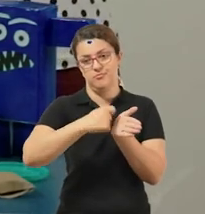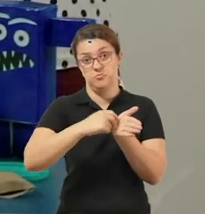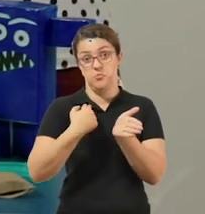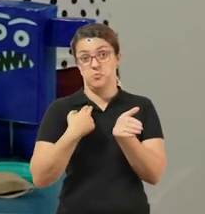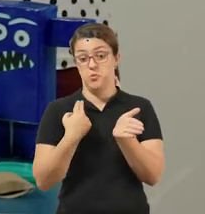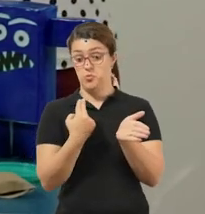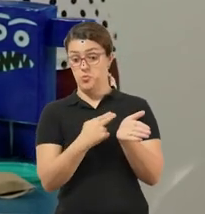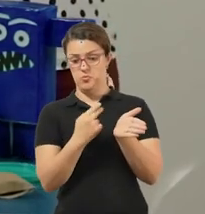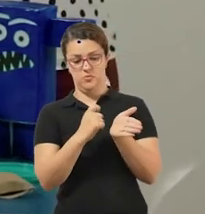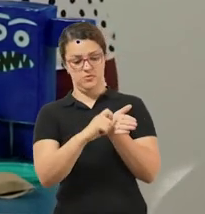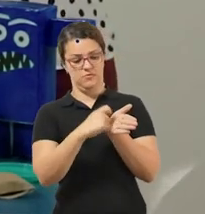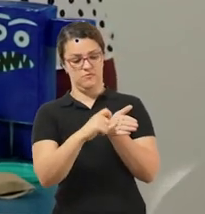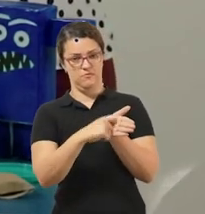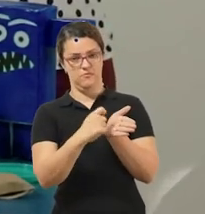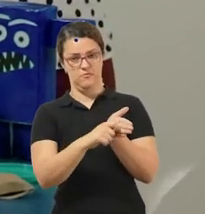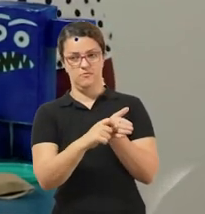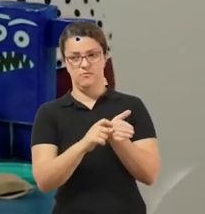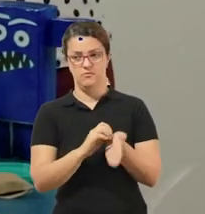o meu nome.